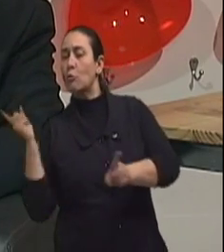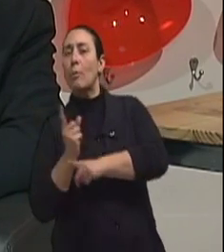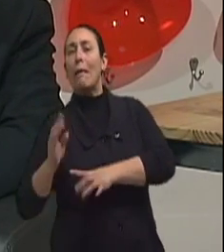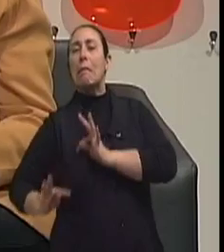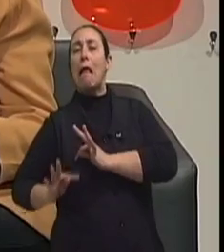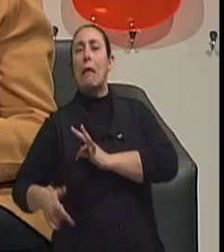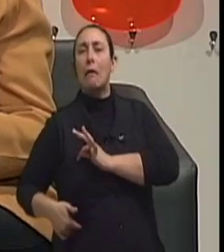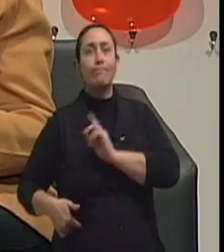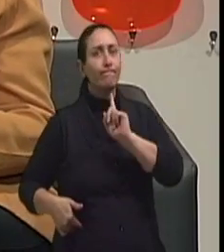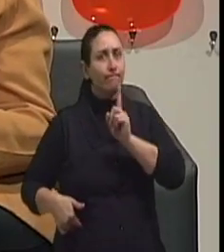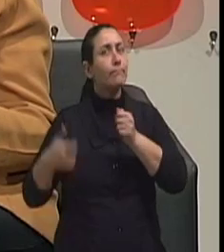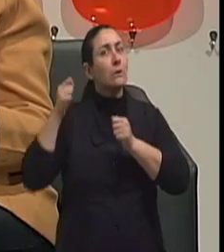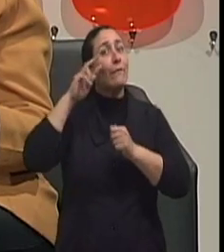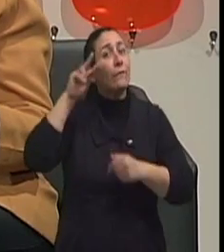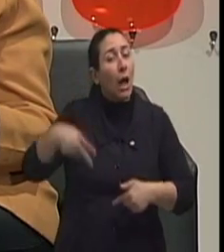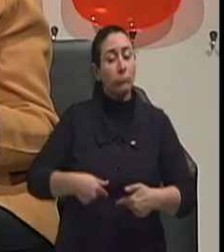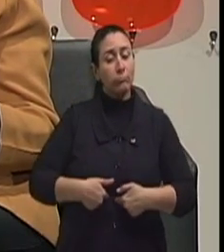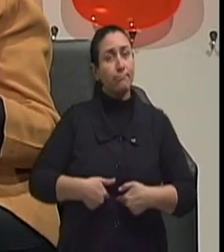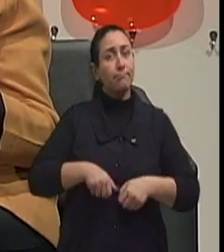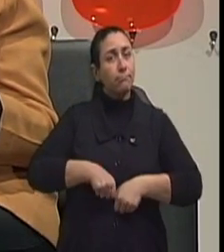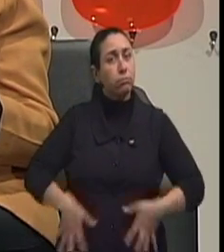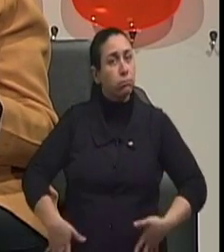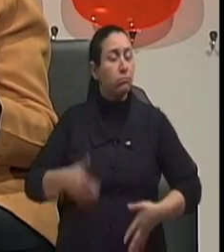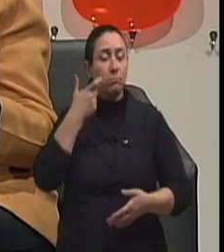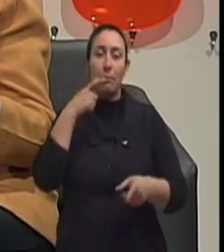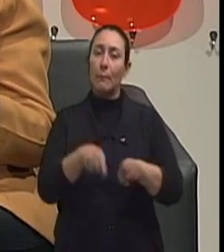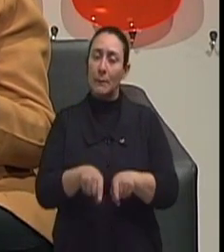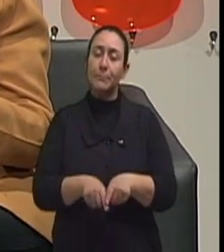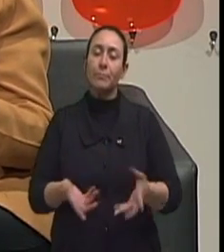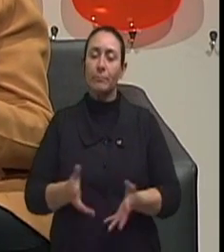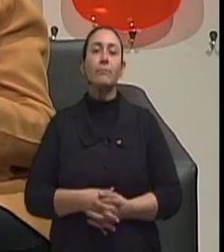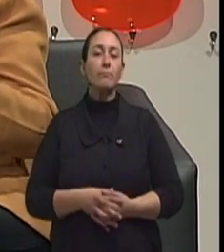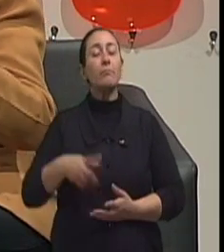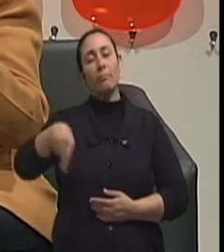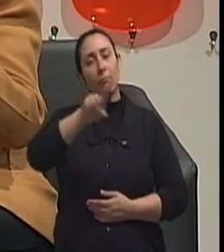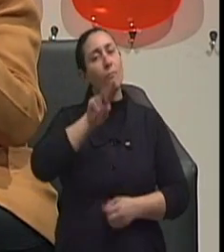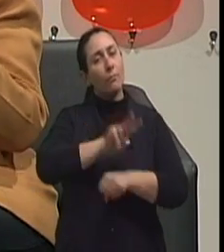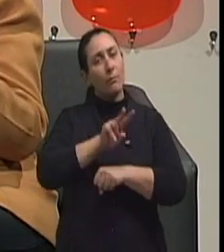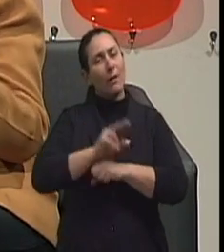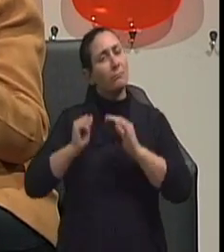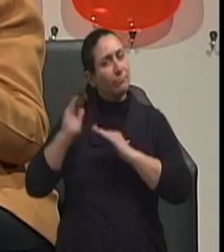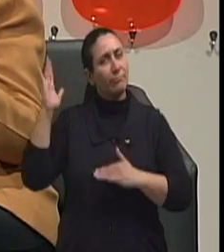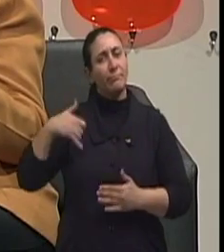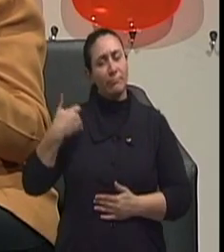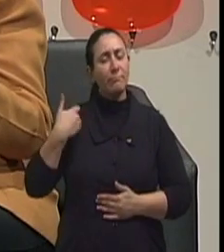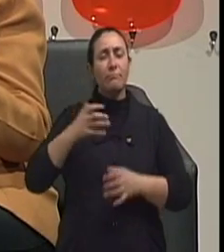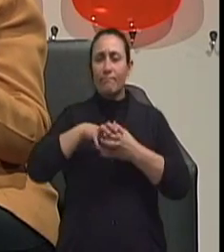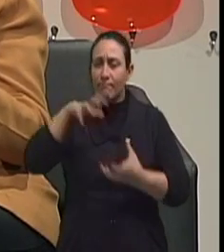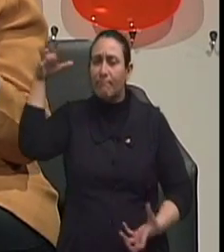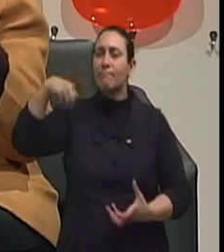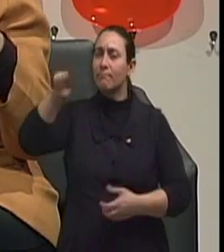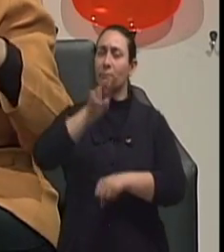Claro. E isso a gente está detectando, então, nesta população de mais idade, né. O que ficou muito claro para nós